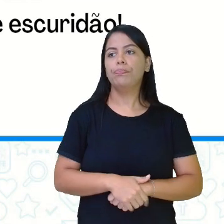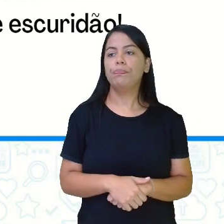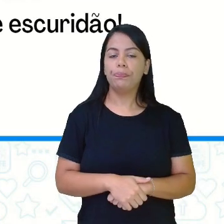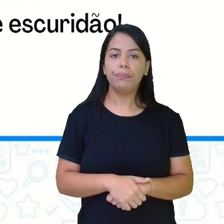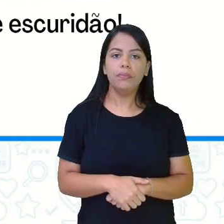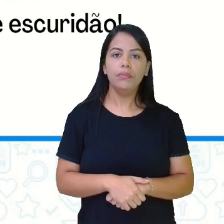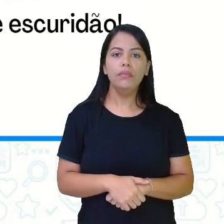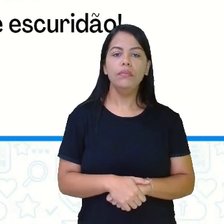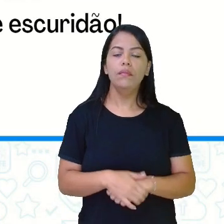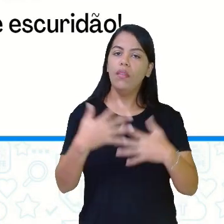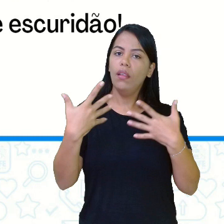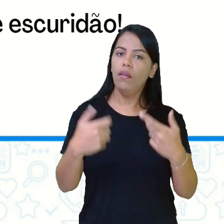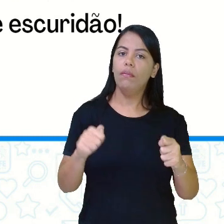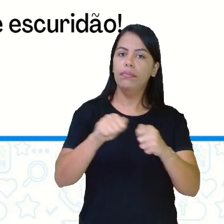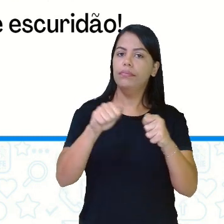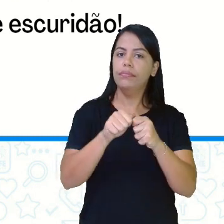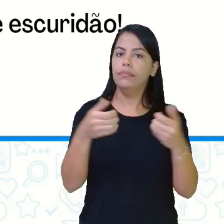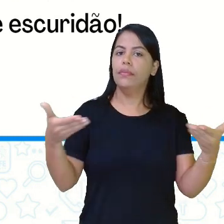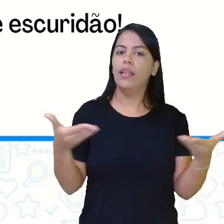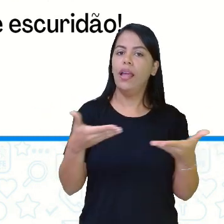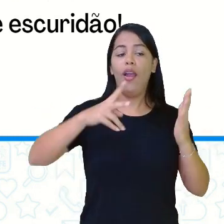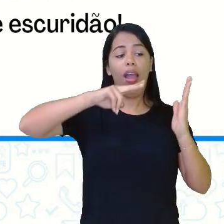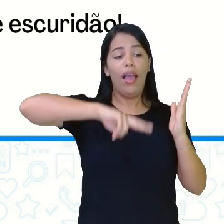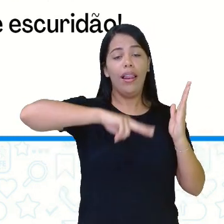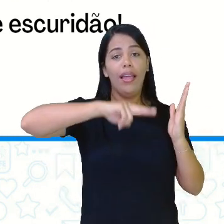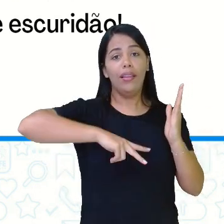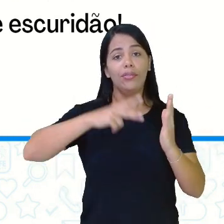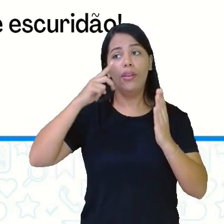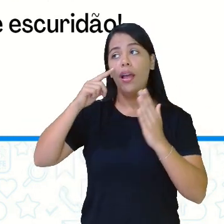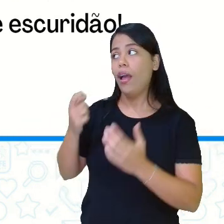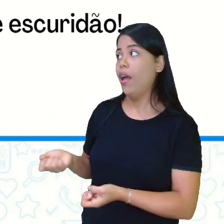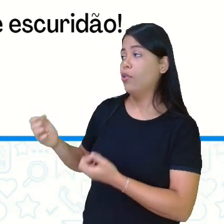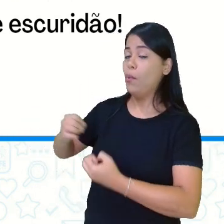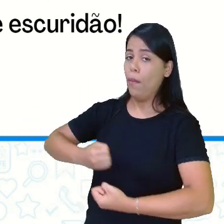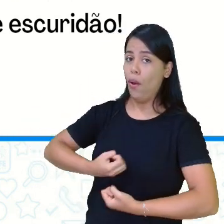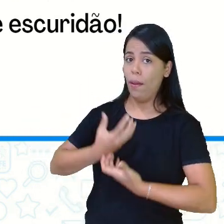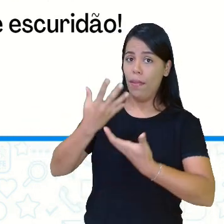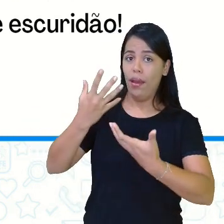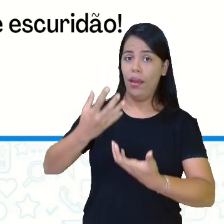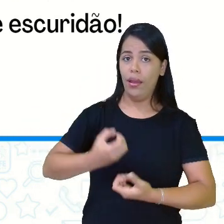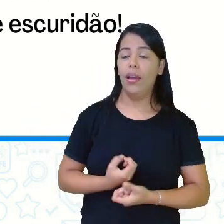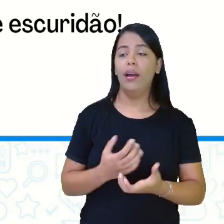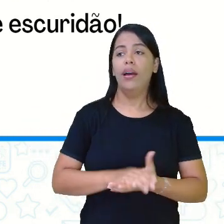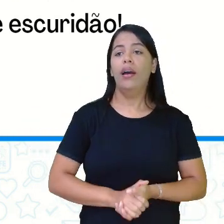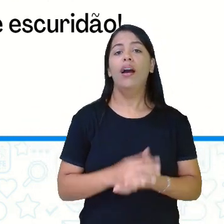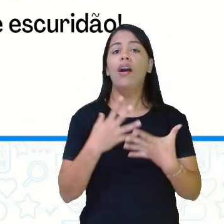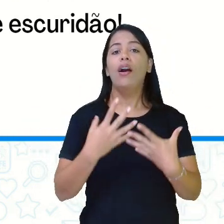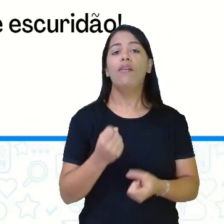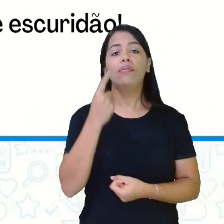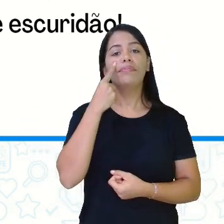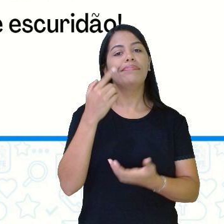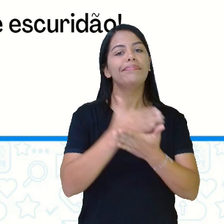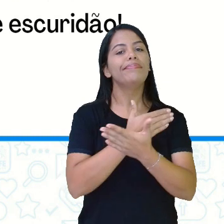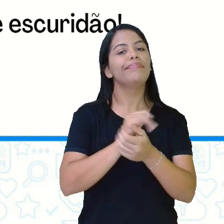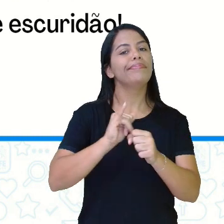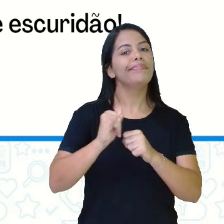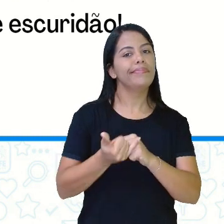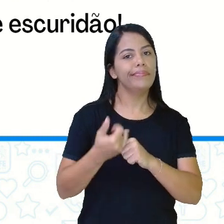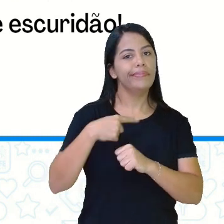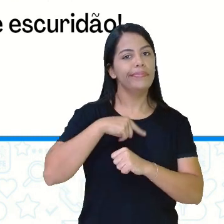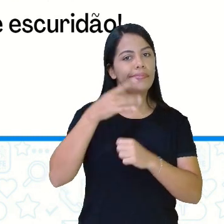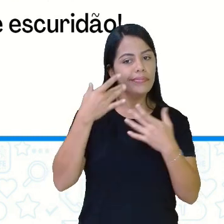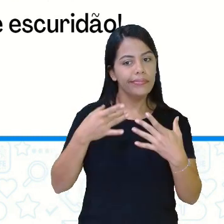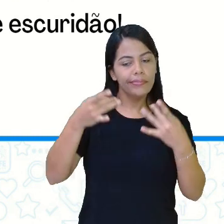Vamos fazer a leitura agora deste poema aí, vamos destacar alguns adjetivos aí neste poema.